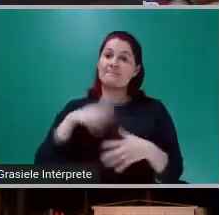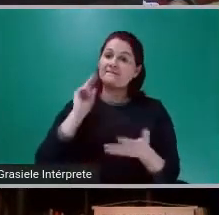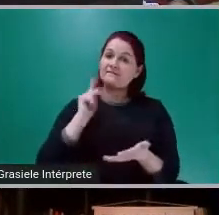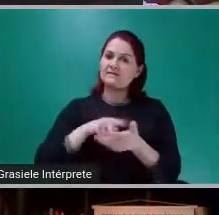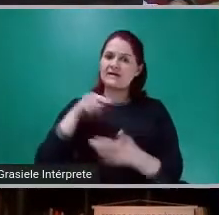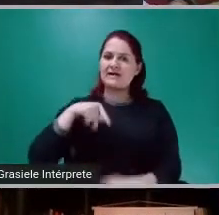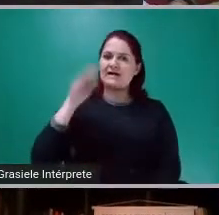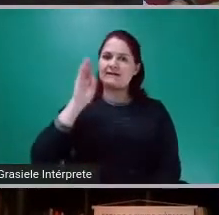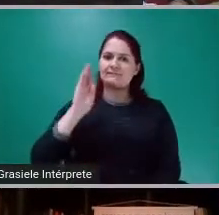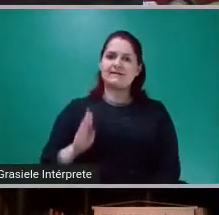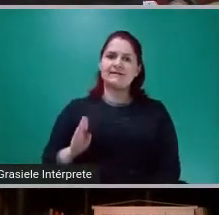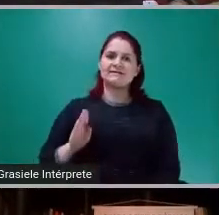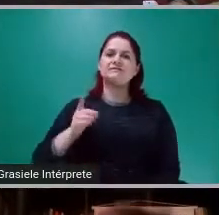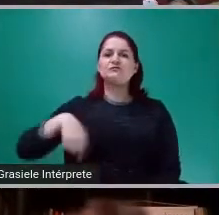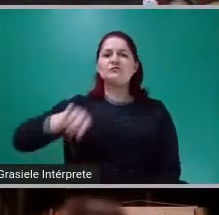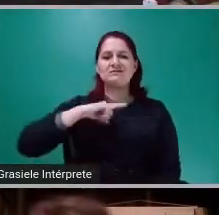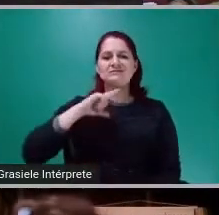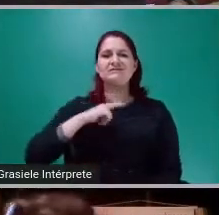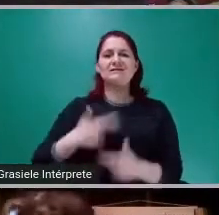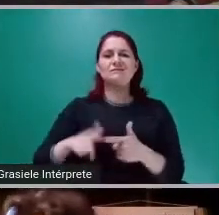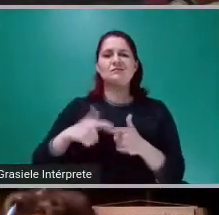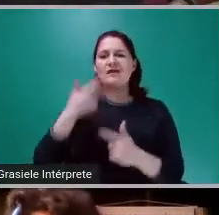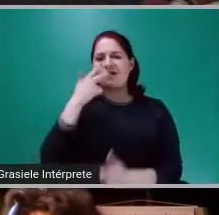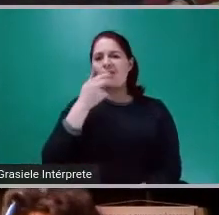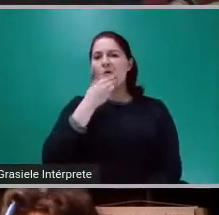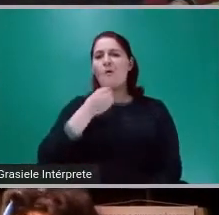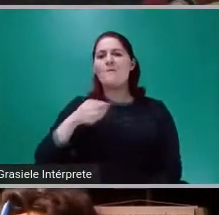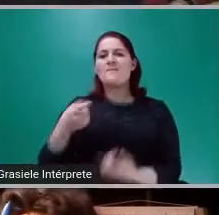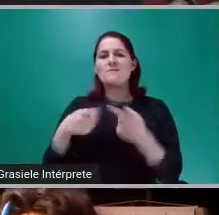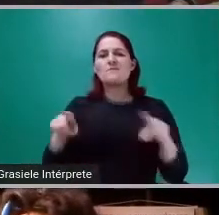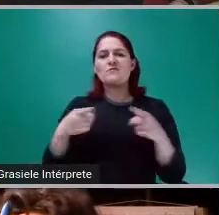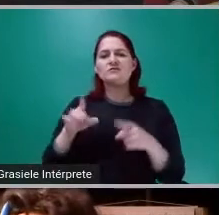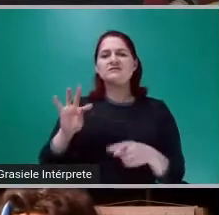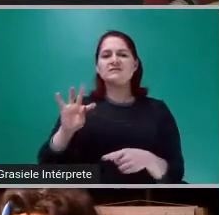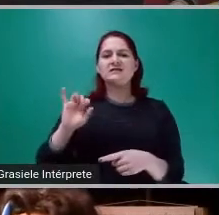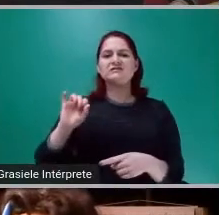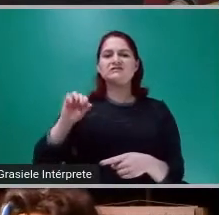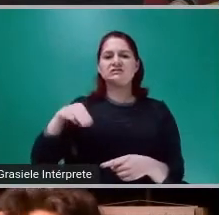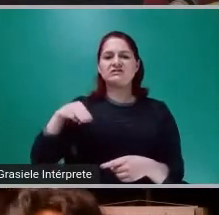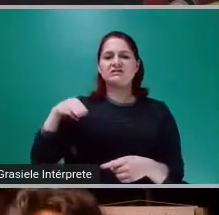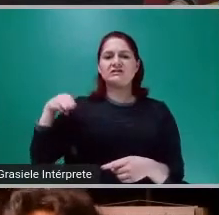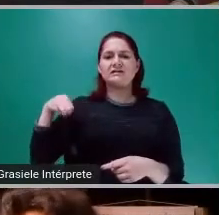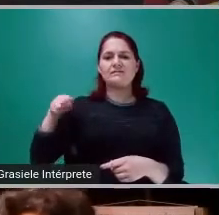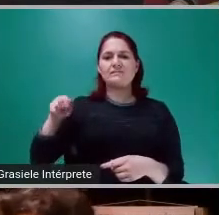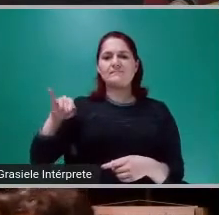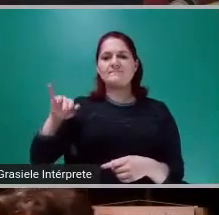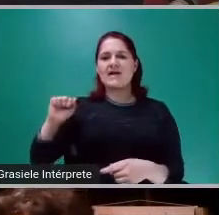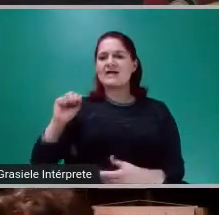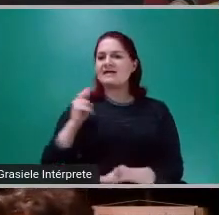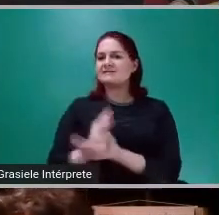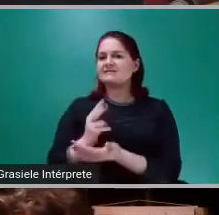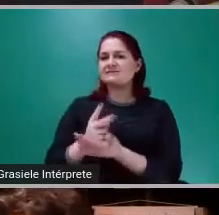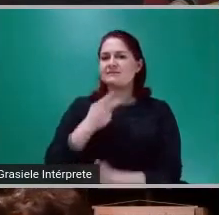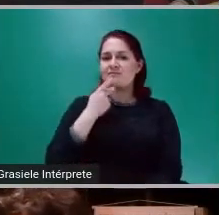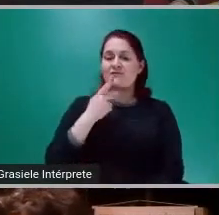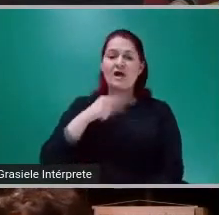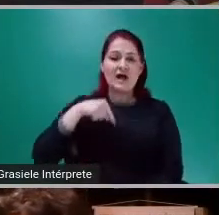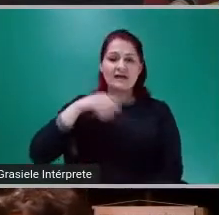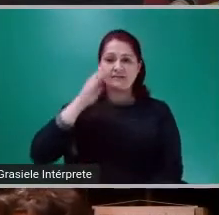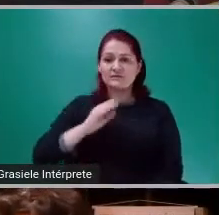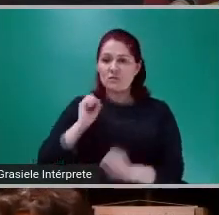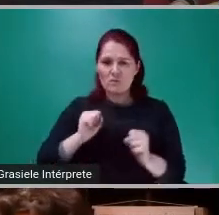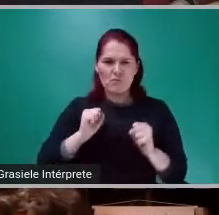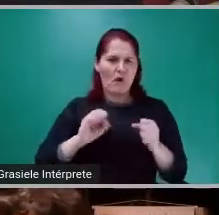que nem o Tim Maia dizia. Que pode tudo, aqui no Brasil pode tudo, só não pode falar mal do plano real.